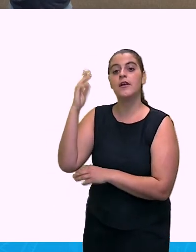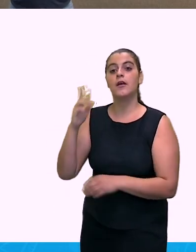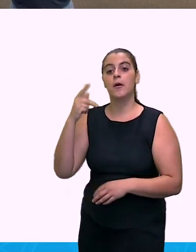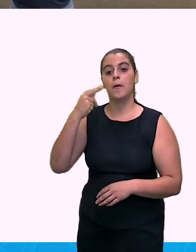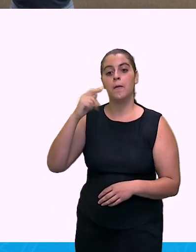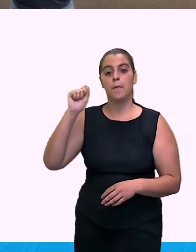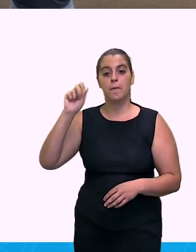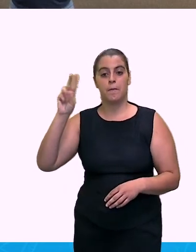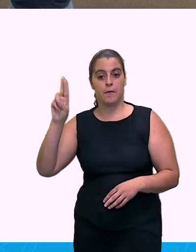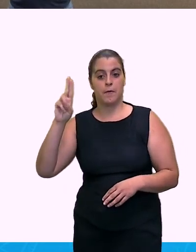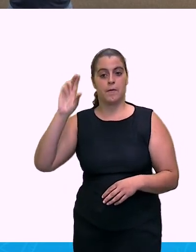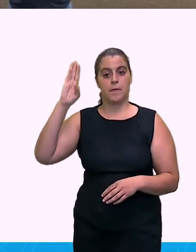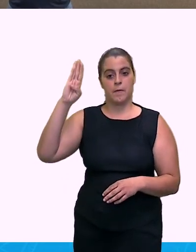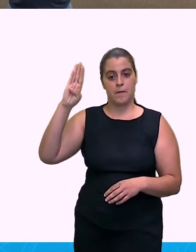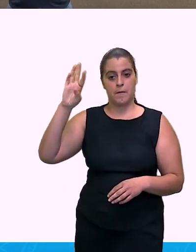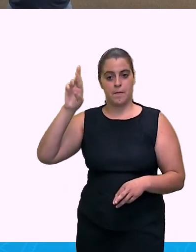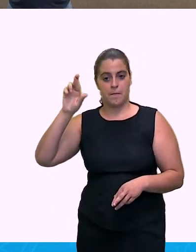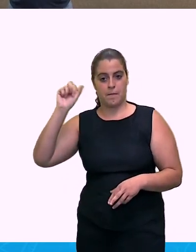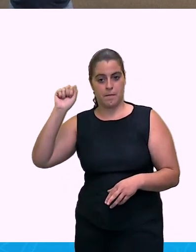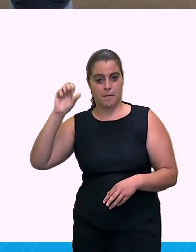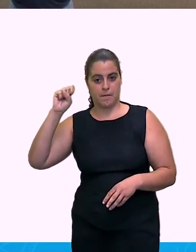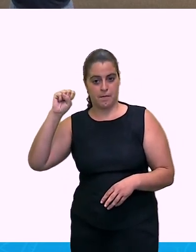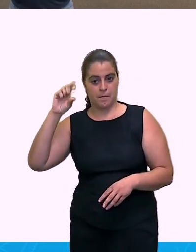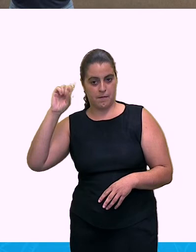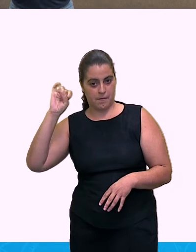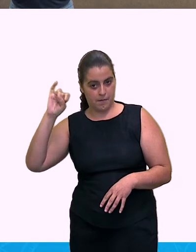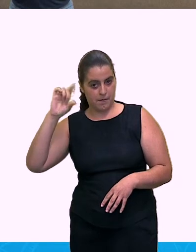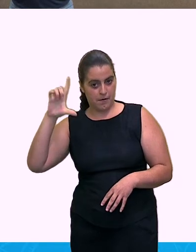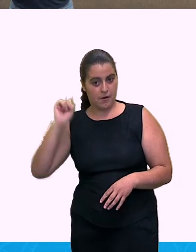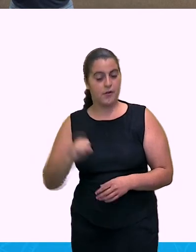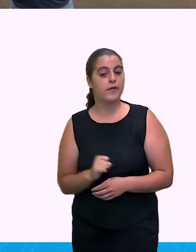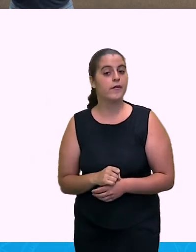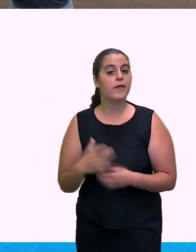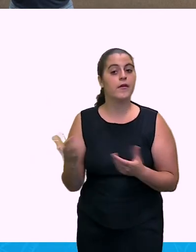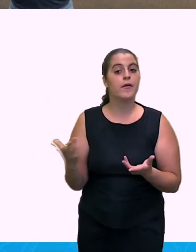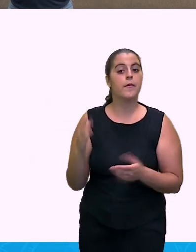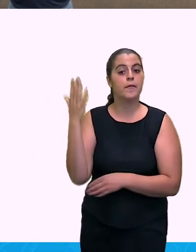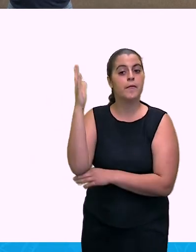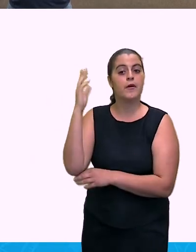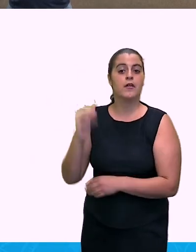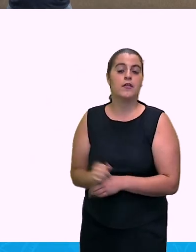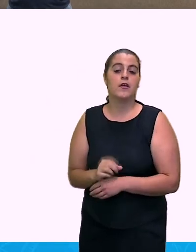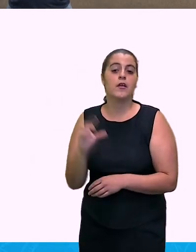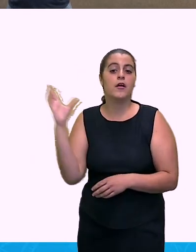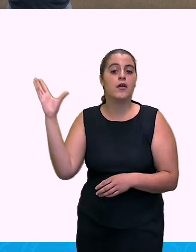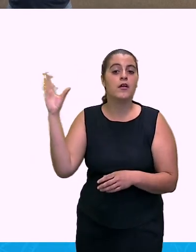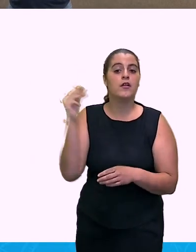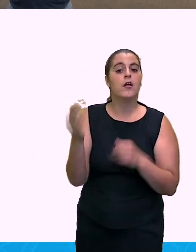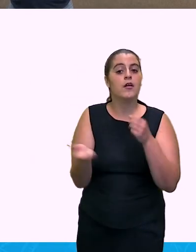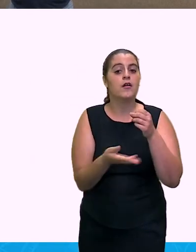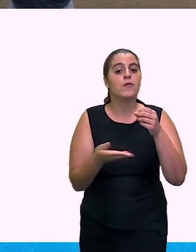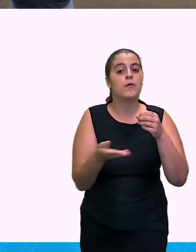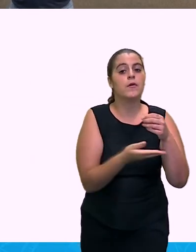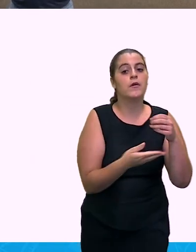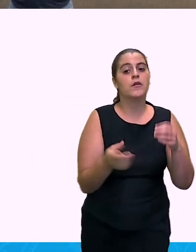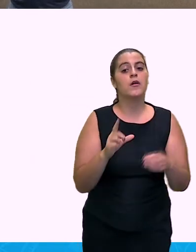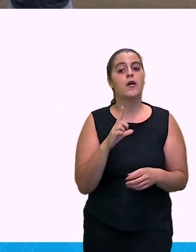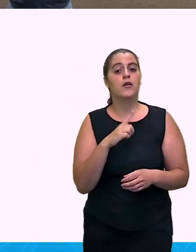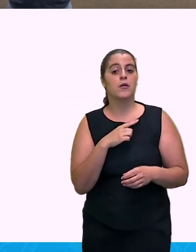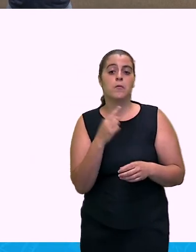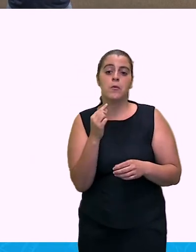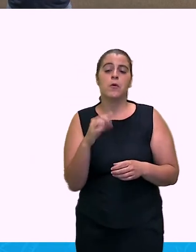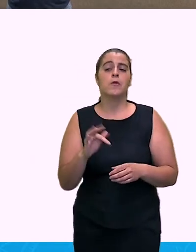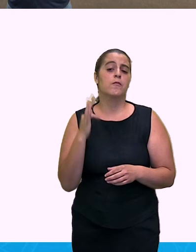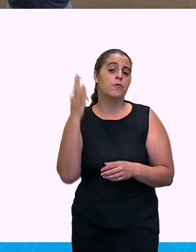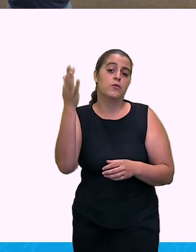hoje é praticamente uma madeira extinta e é uma, uma, essa árvore bonitona aí que no futuro,